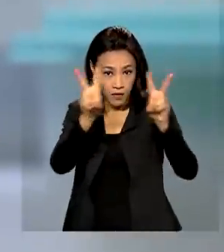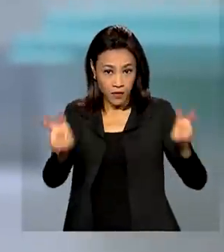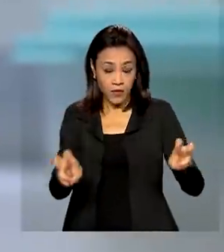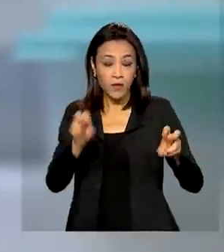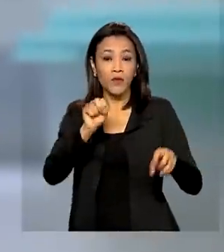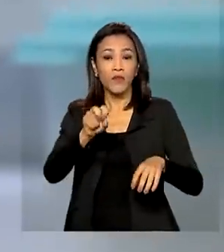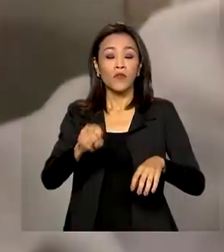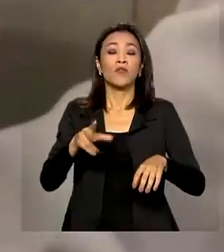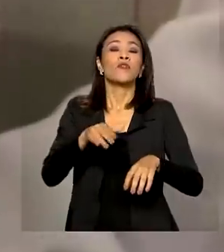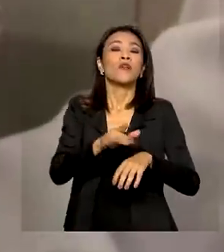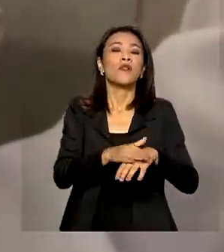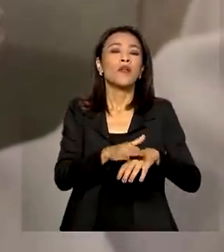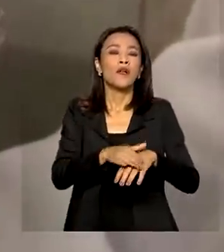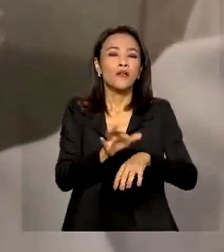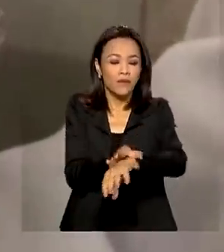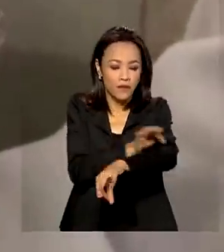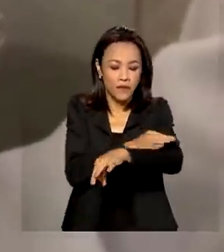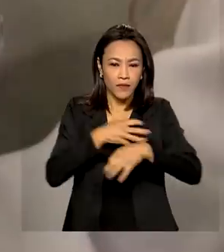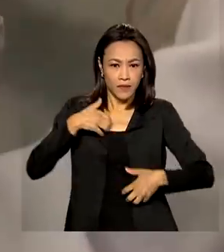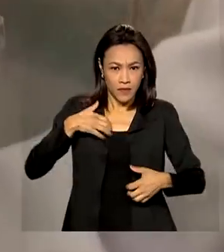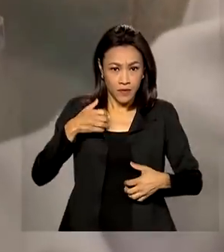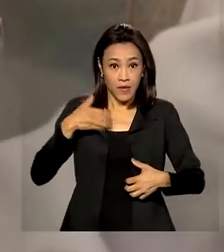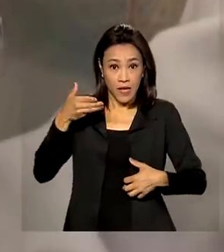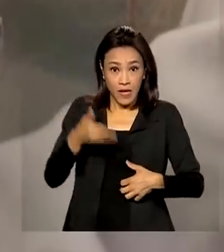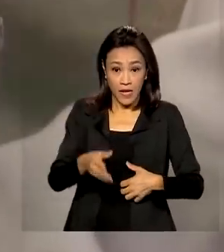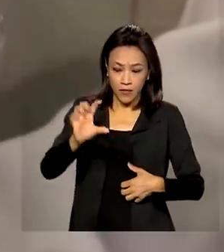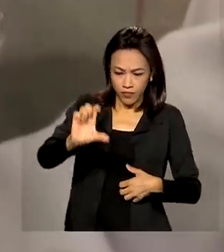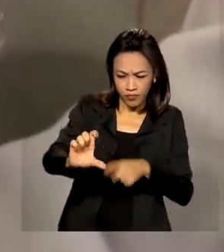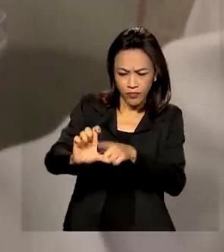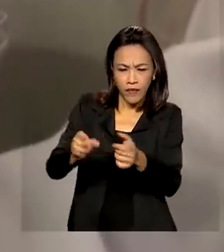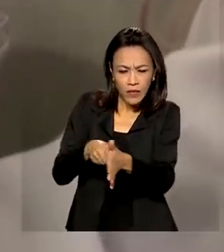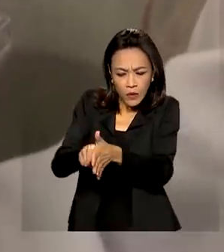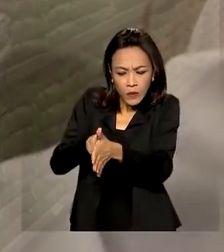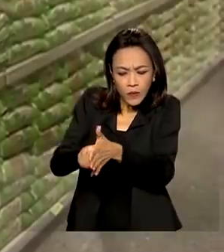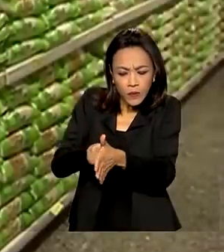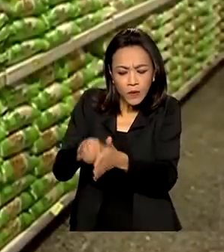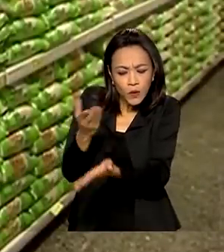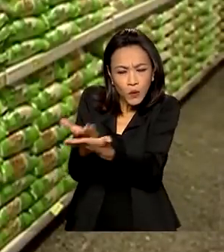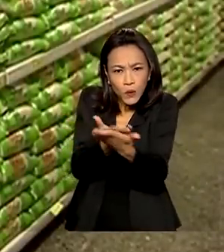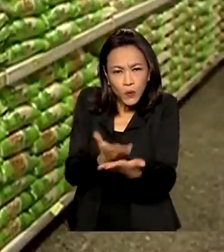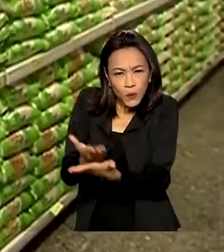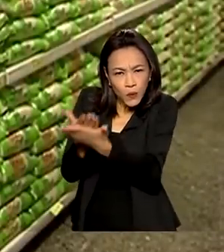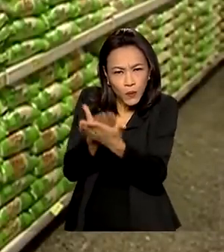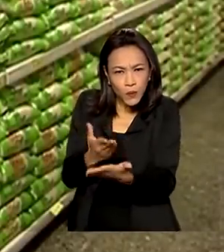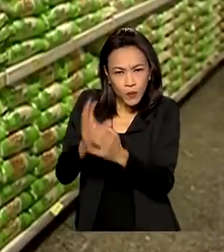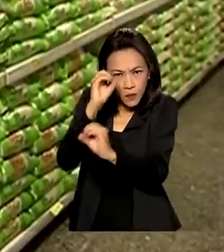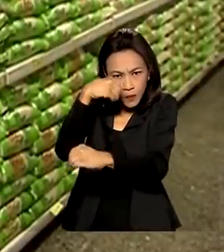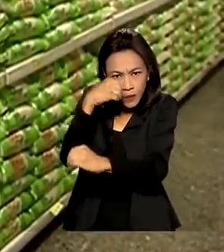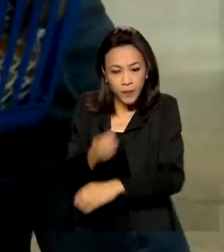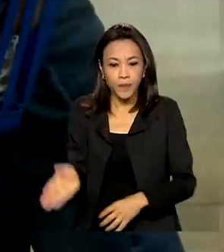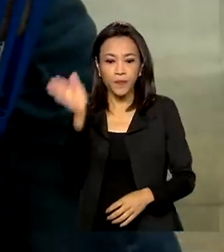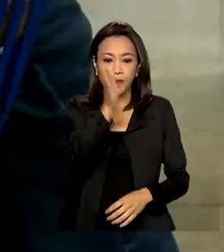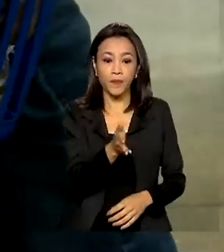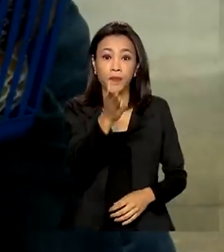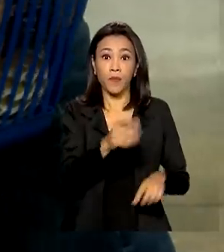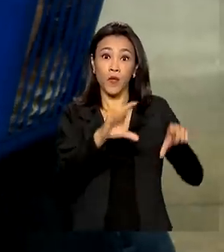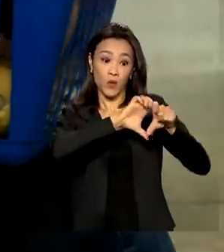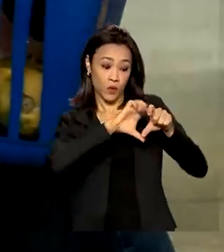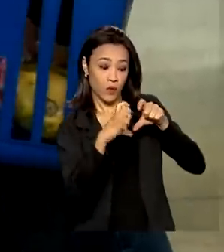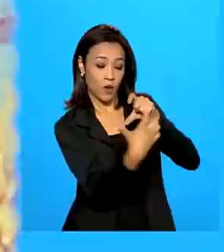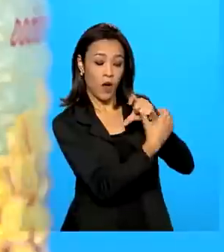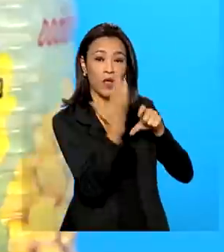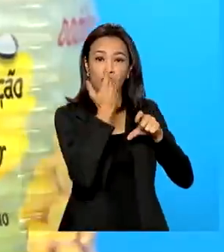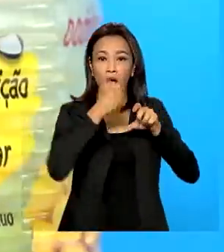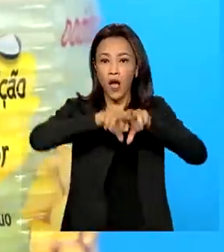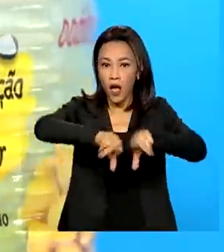Imunizantes vão ser usados para estudo conforme recomendação da OMS. Rótulos de alimentos vão mudar a partir